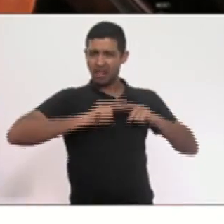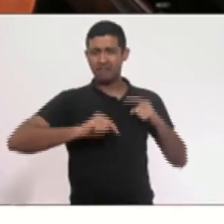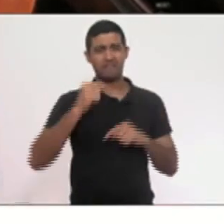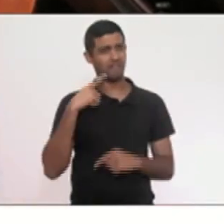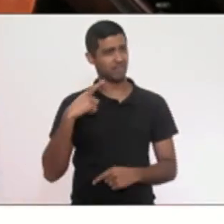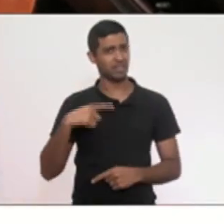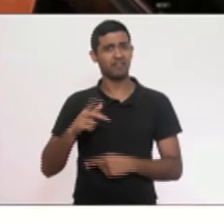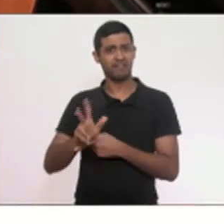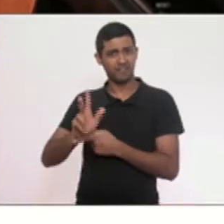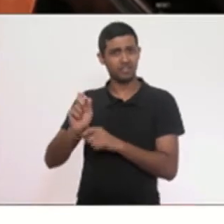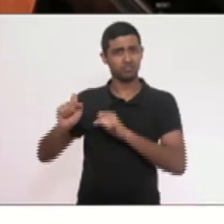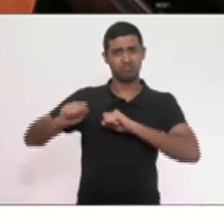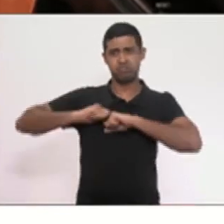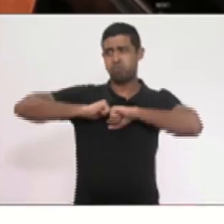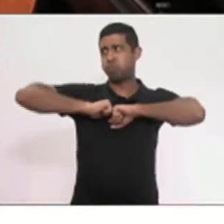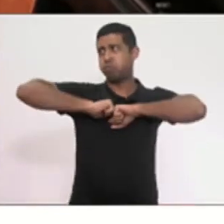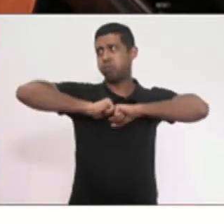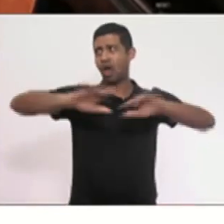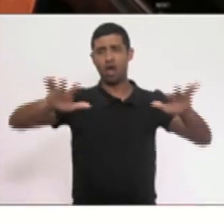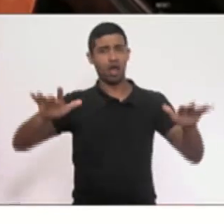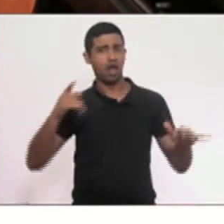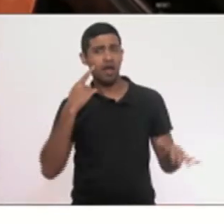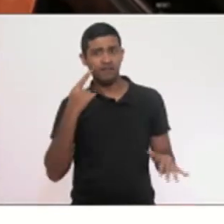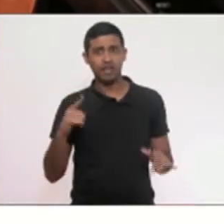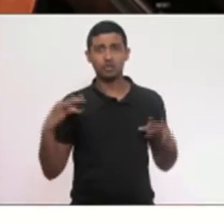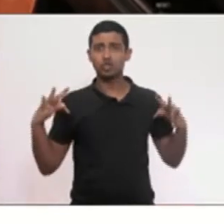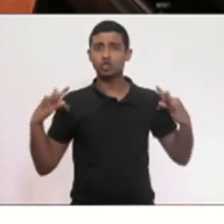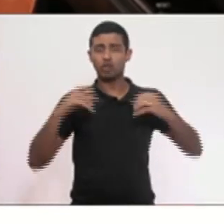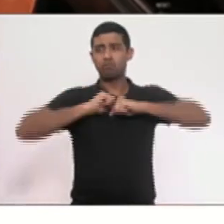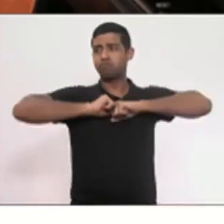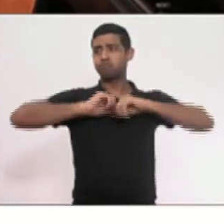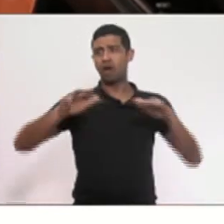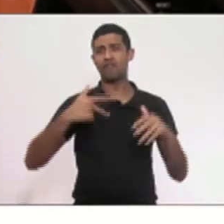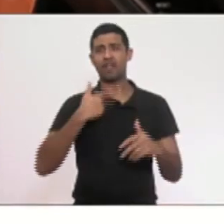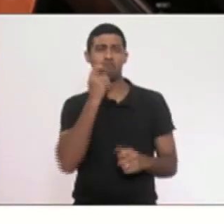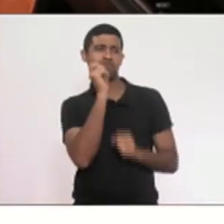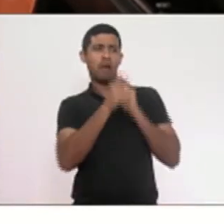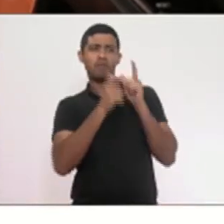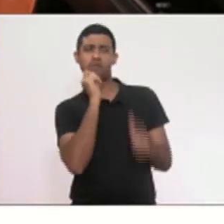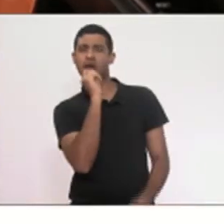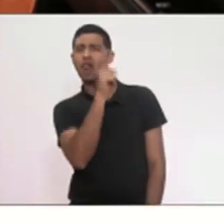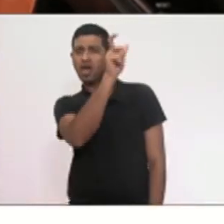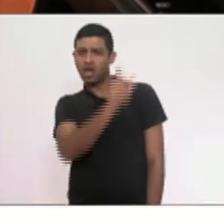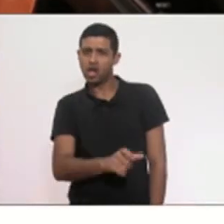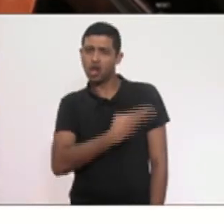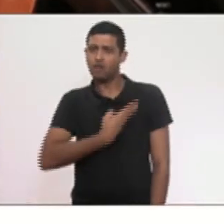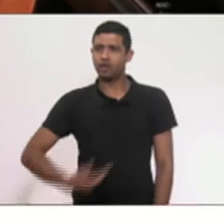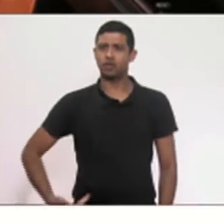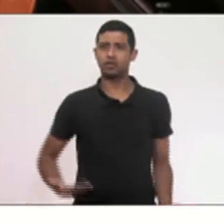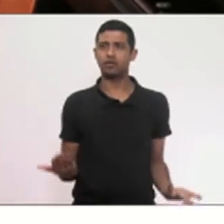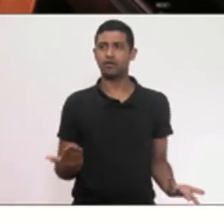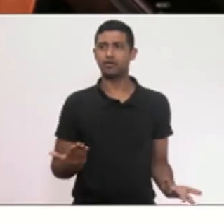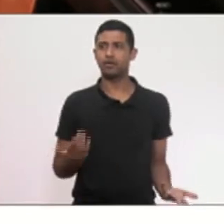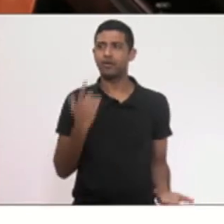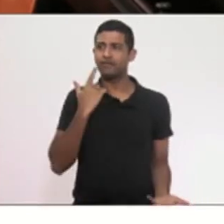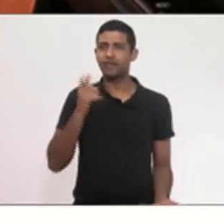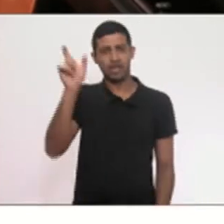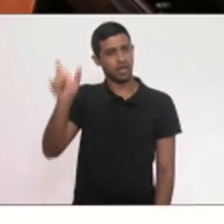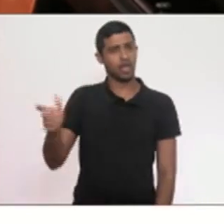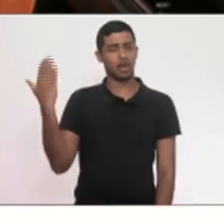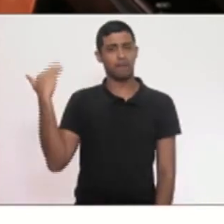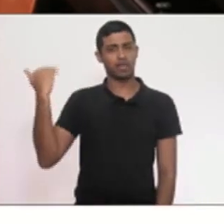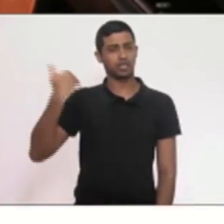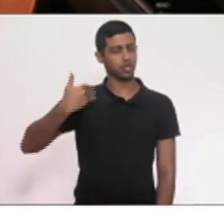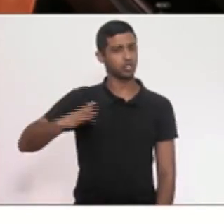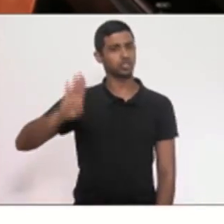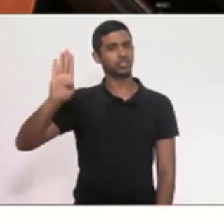esse vídeo viralizou os xingamentos ao governador, então candidato na época aqui no Aploc. E